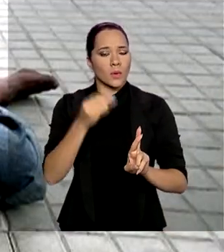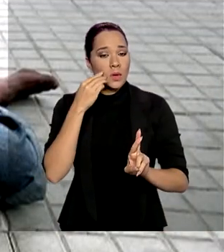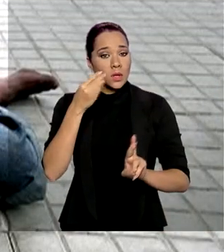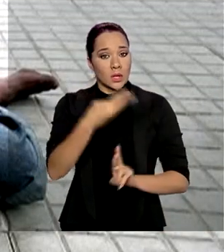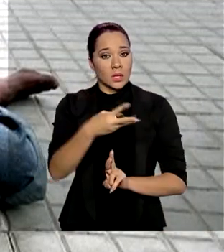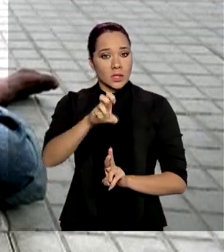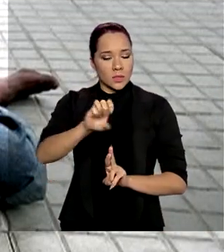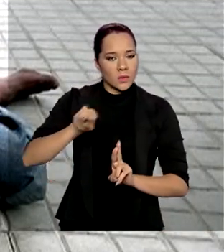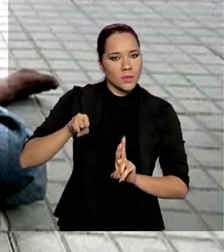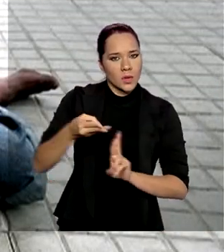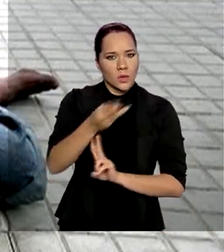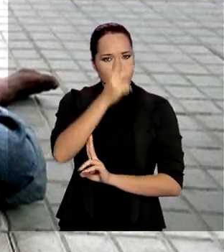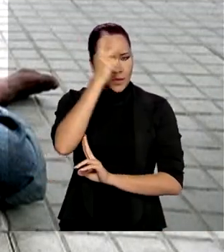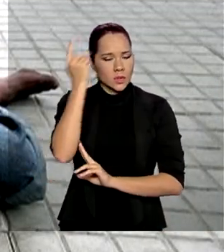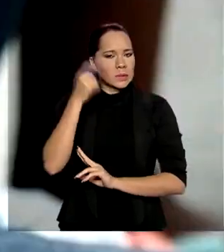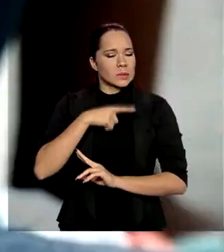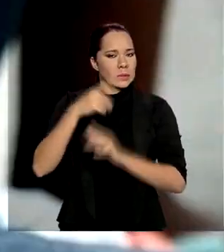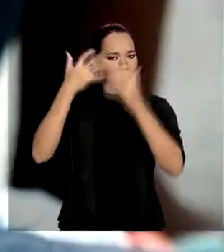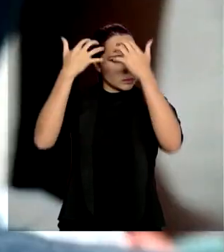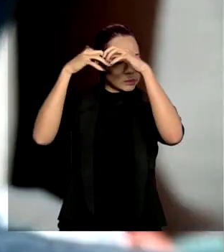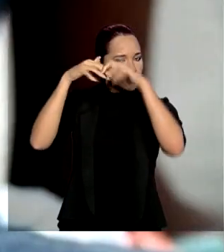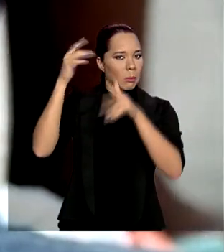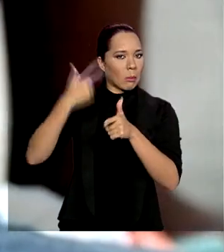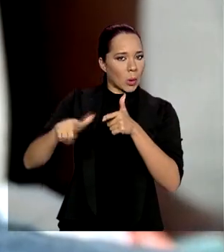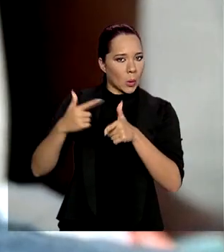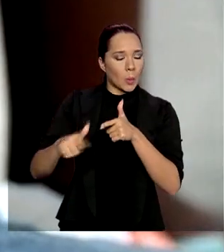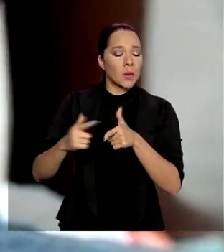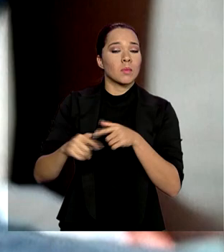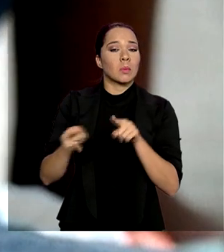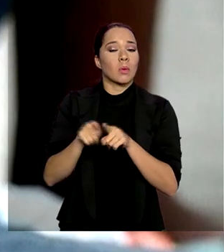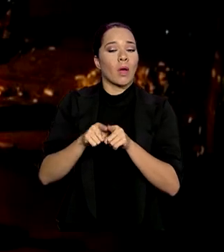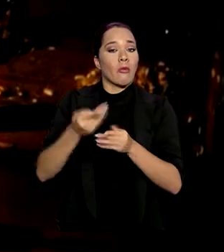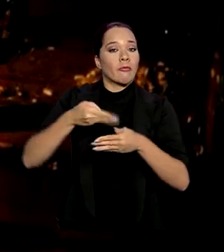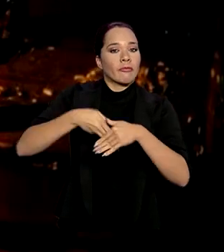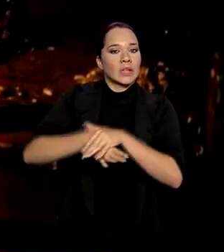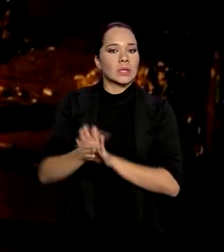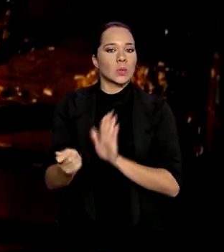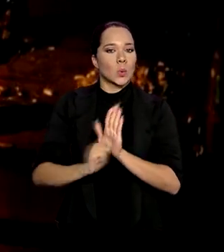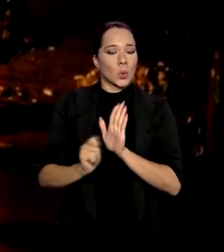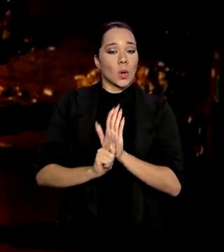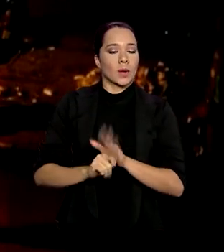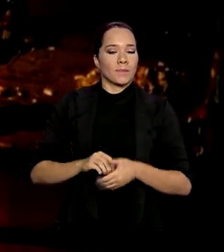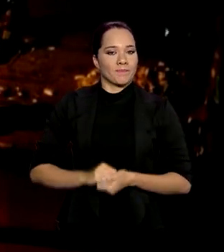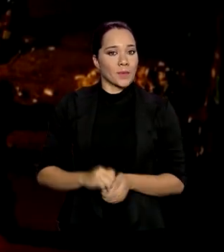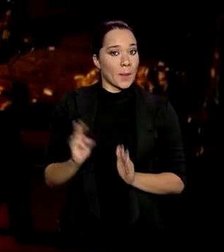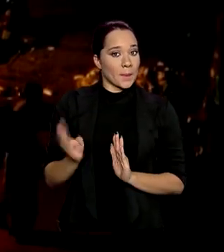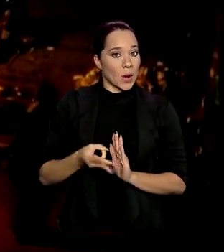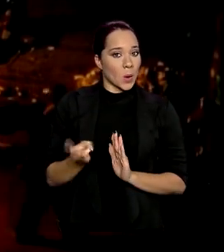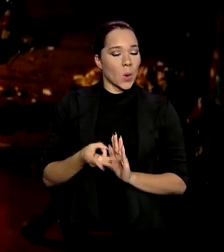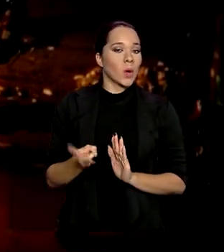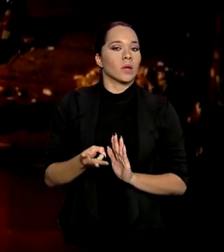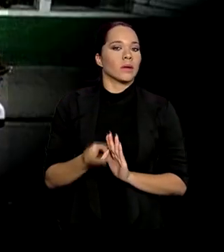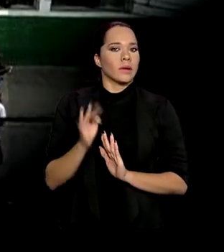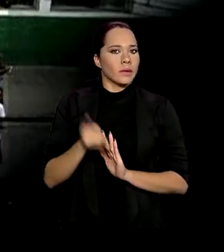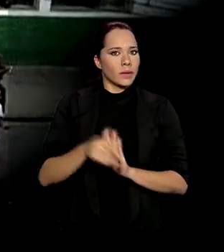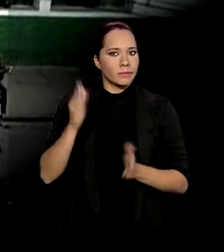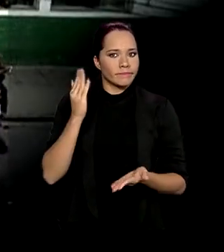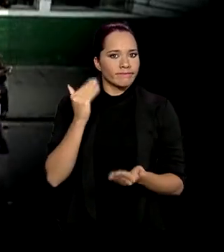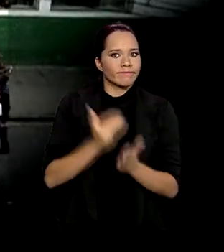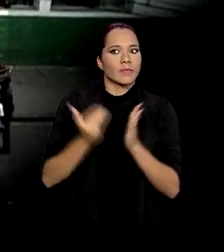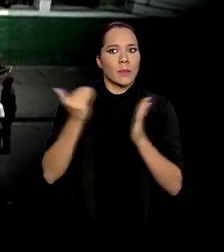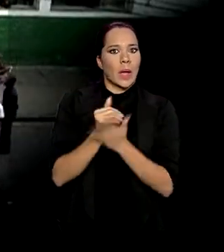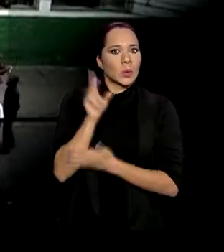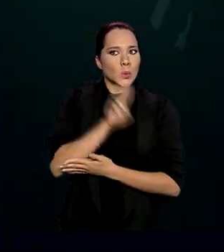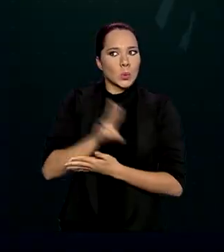apresentam graves transtornos por causa da dependência química. A maconha é a droga mais consumida em